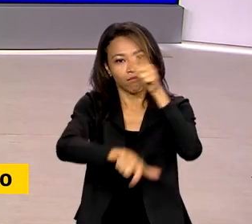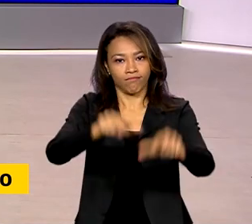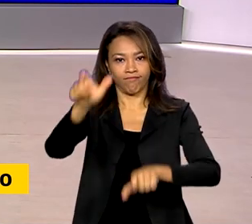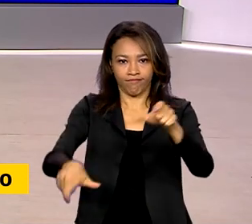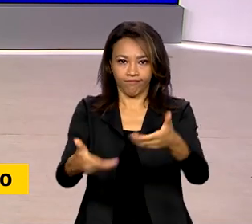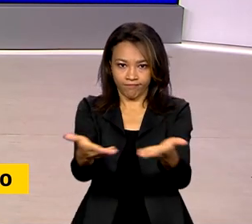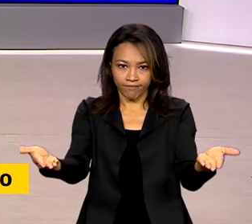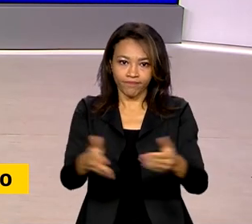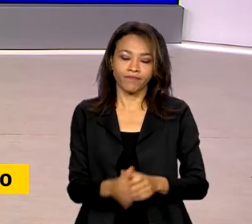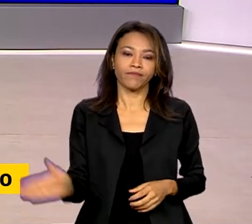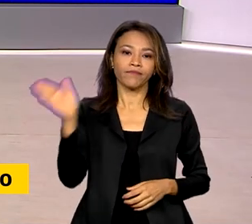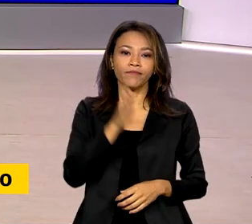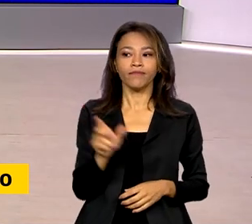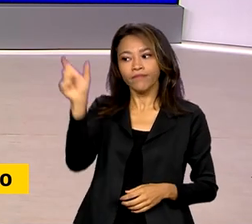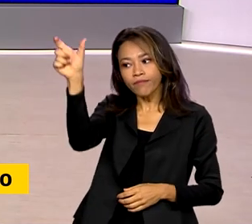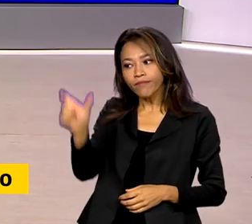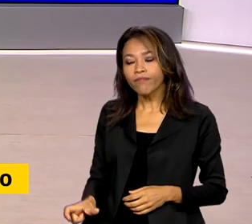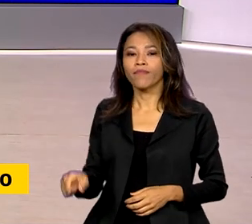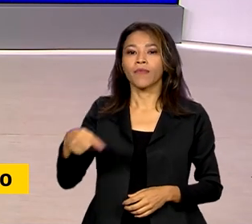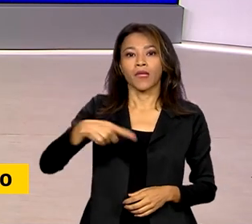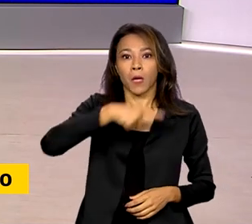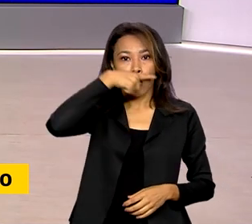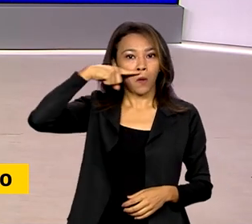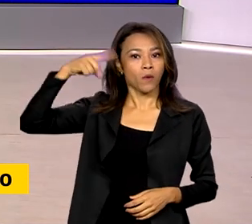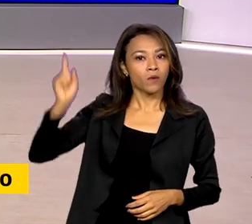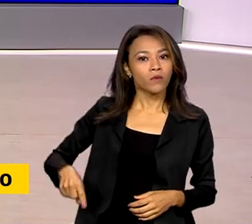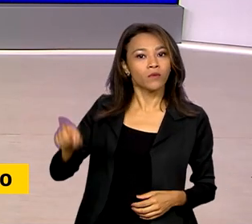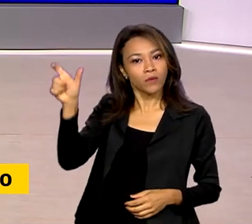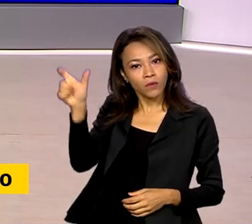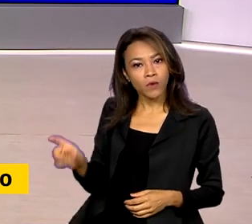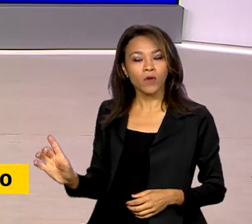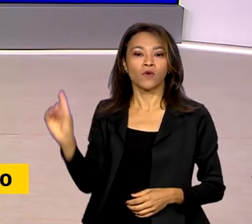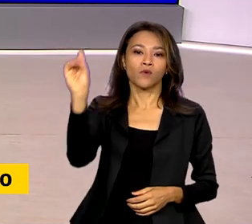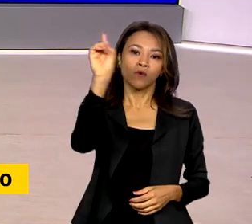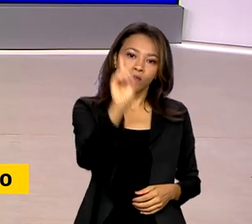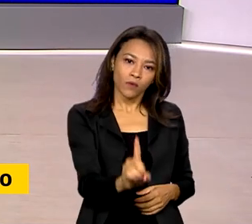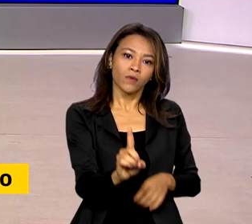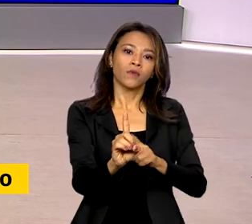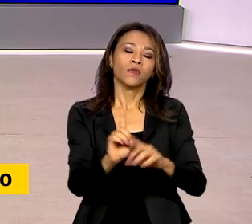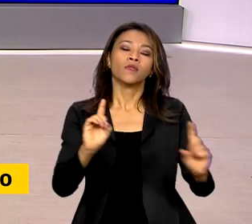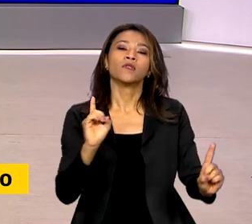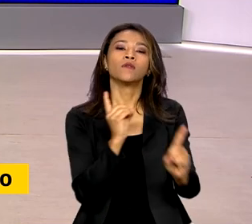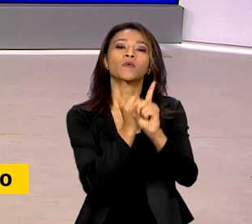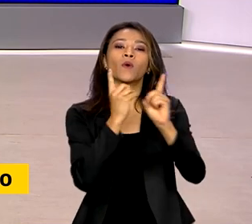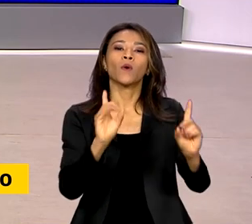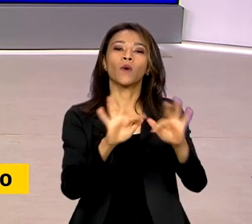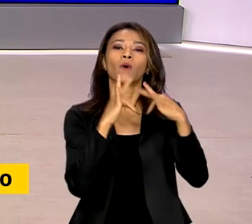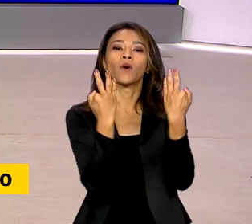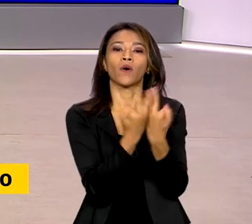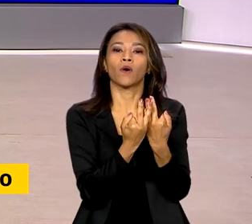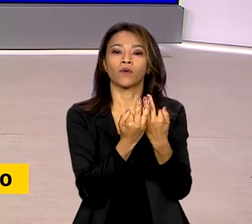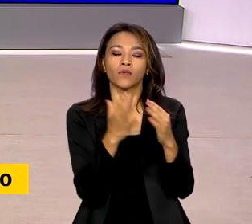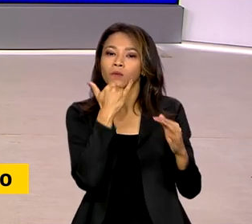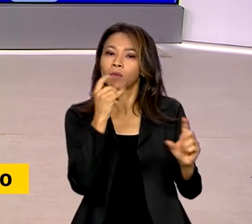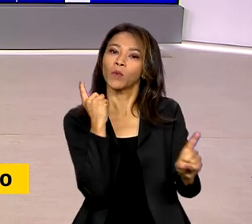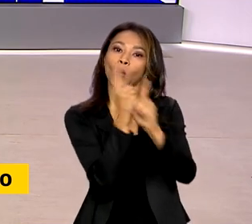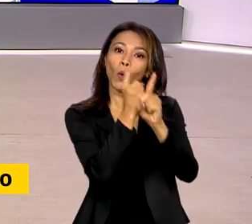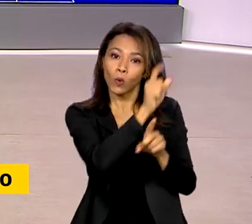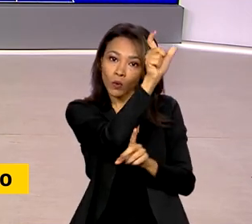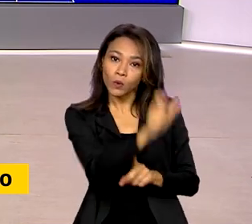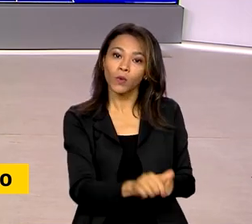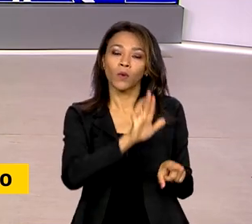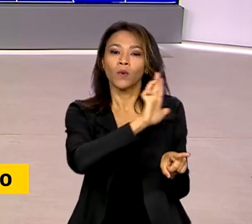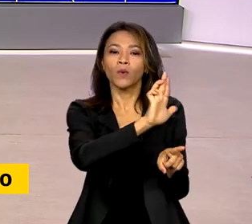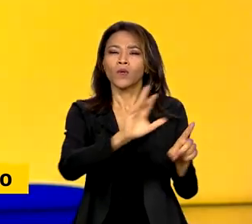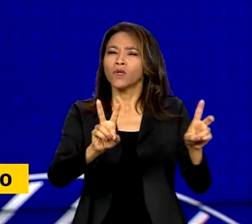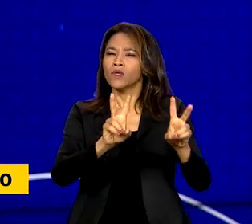O chanceler russo se reuniu ontem com o presidente Lula para discutir a busca de uma solução pacífica para a guerra